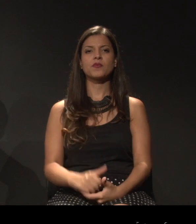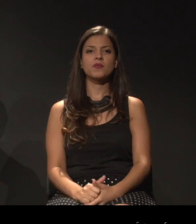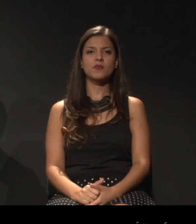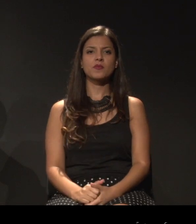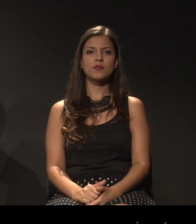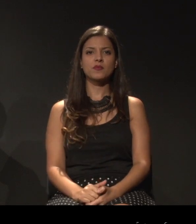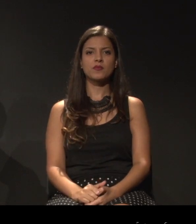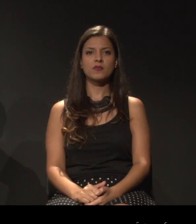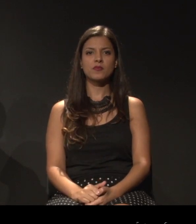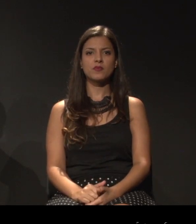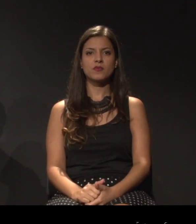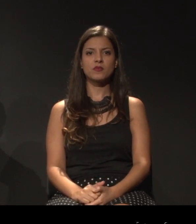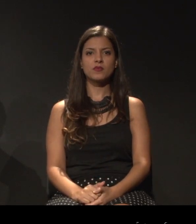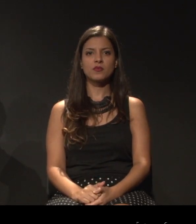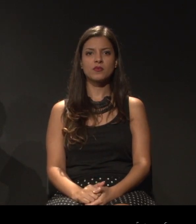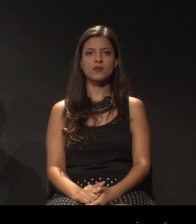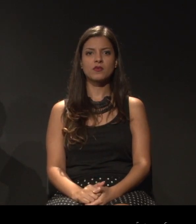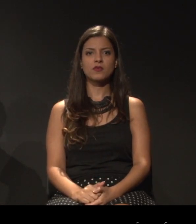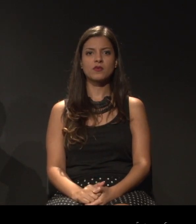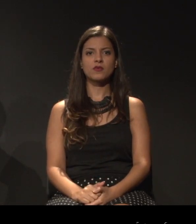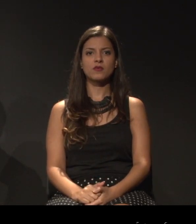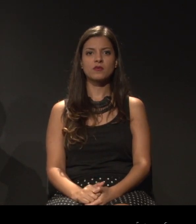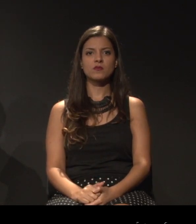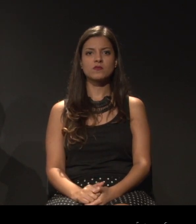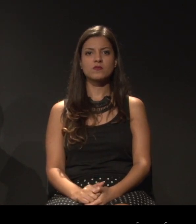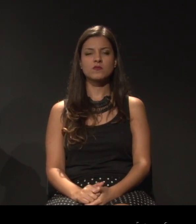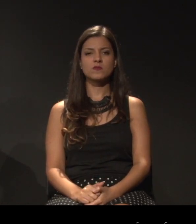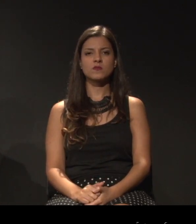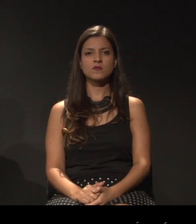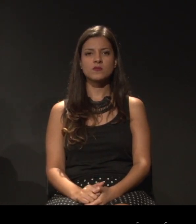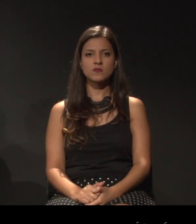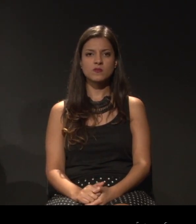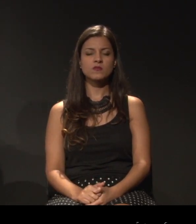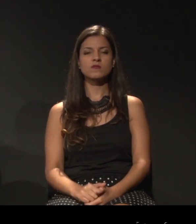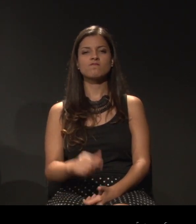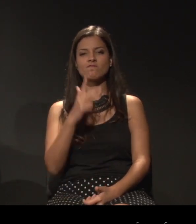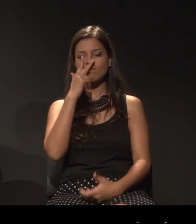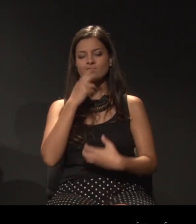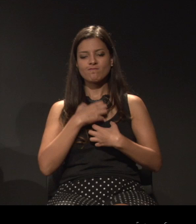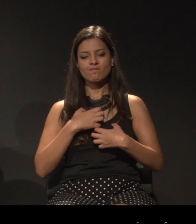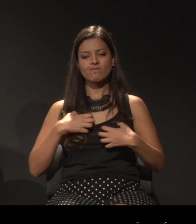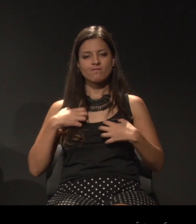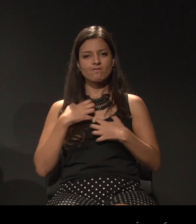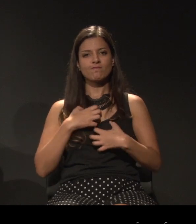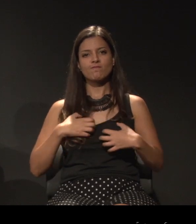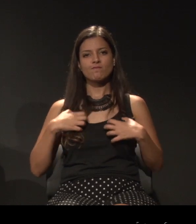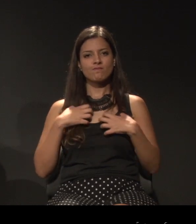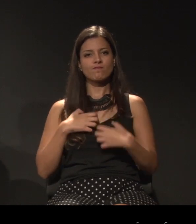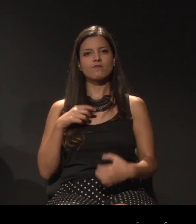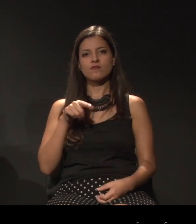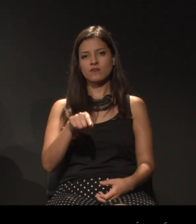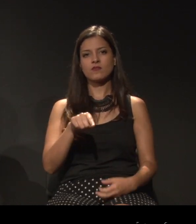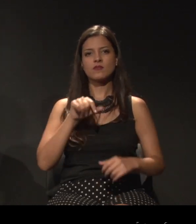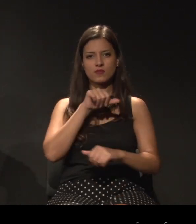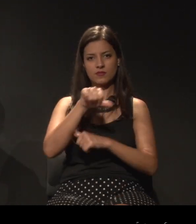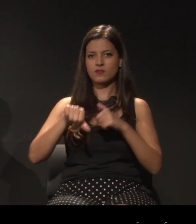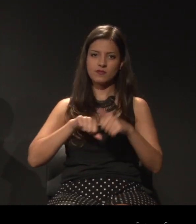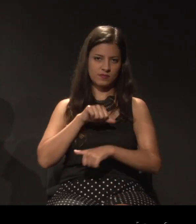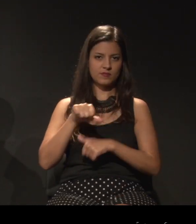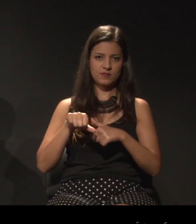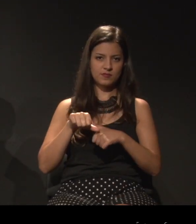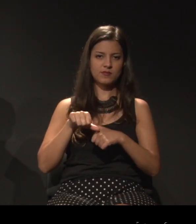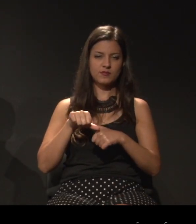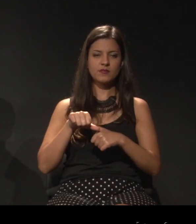mexido, me mexeu nesse sentido, nessa transformação.